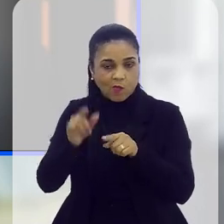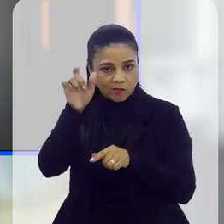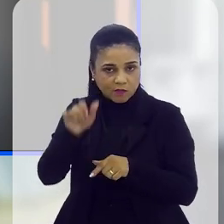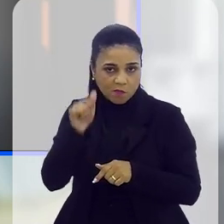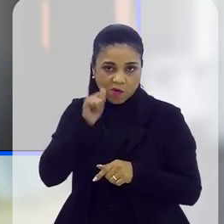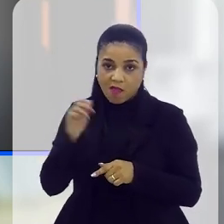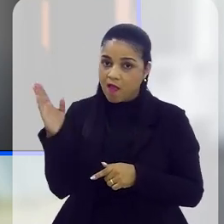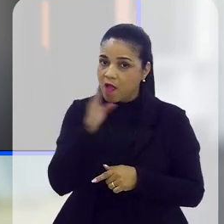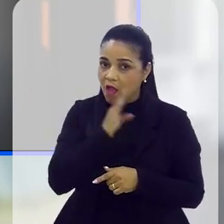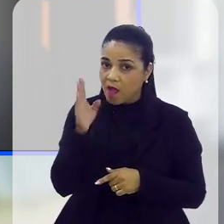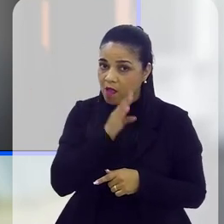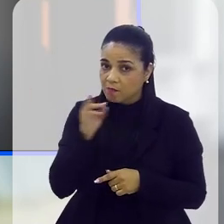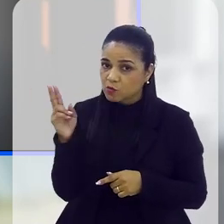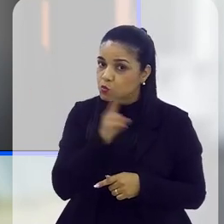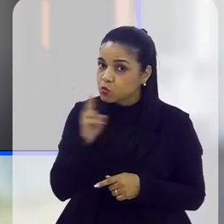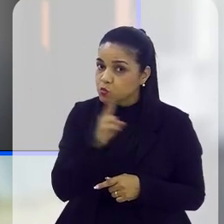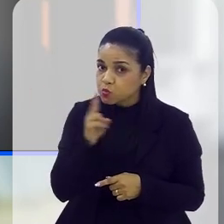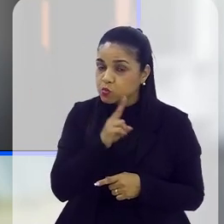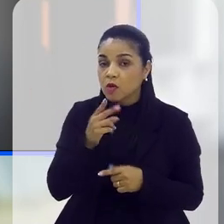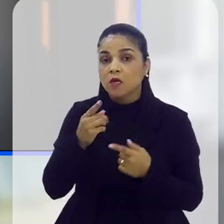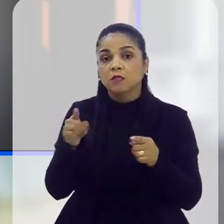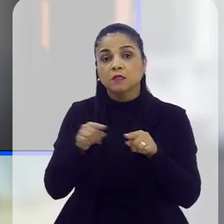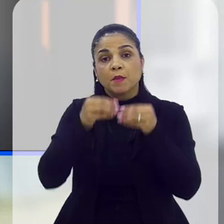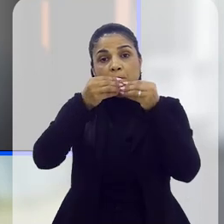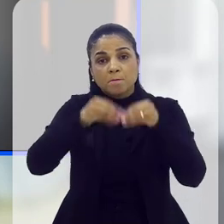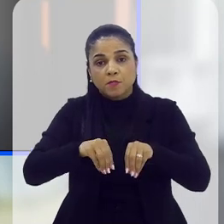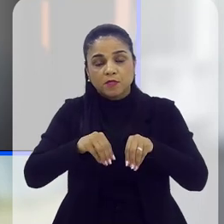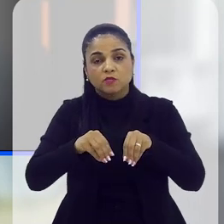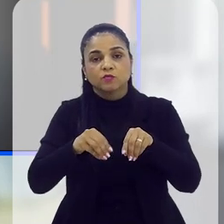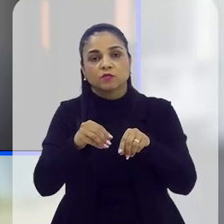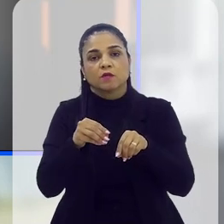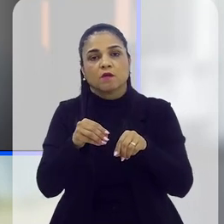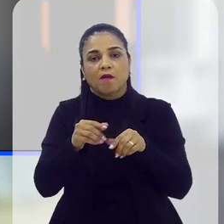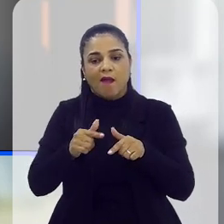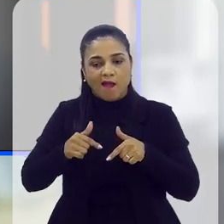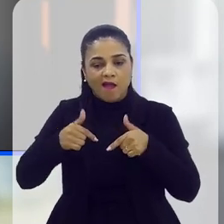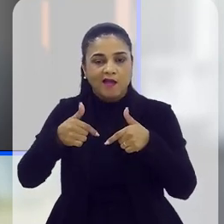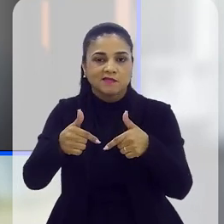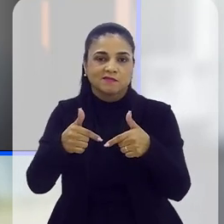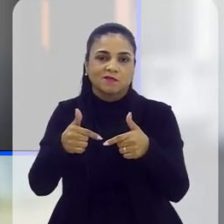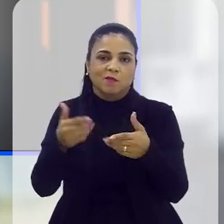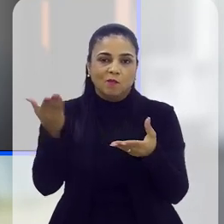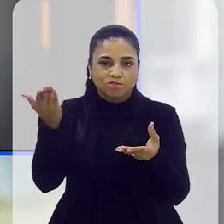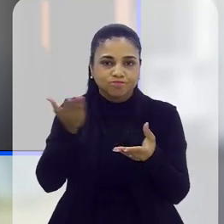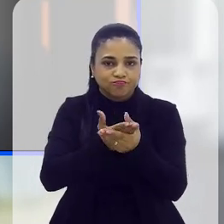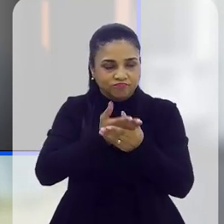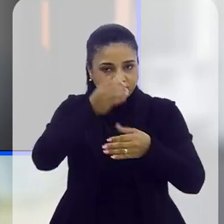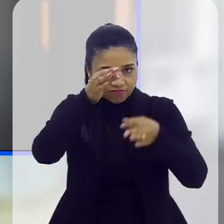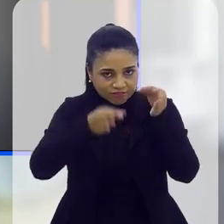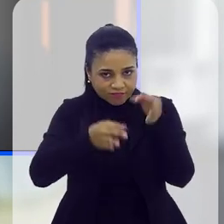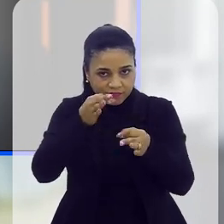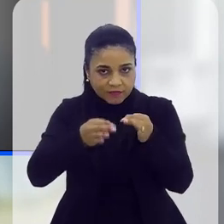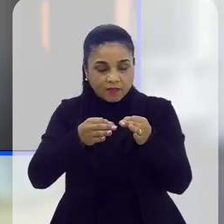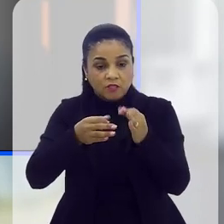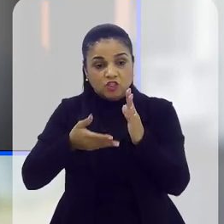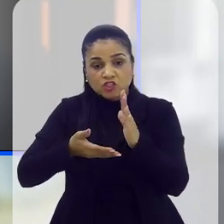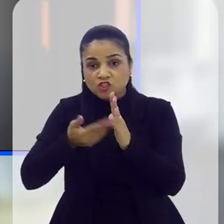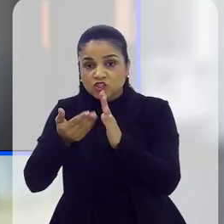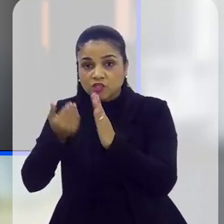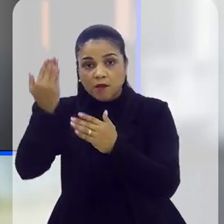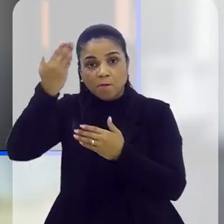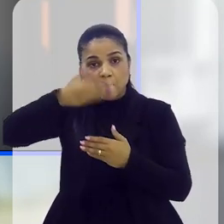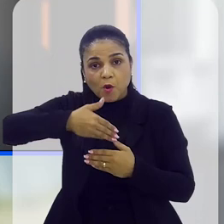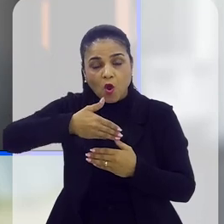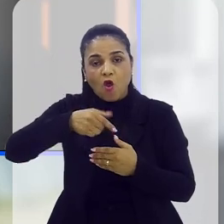rápida, urgente, também talvez prejudicar depois ali a ação judicial, o fato de talvez